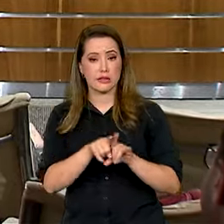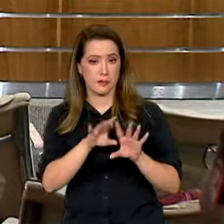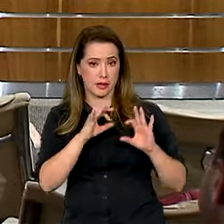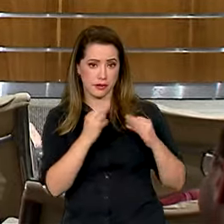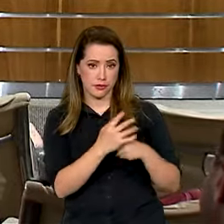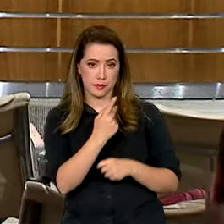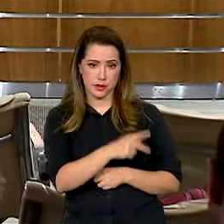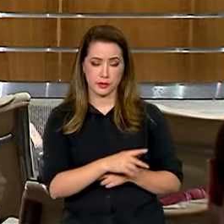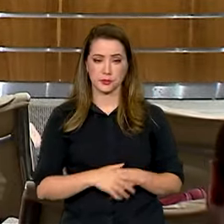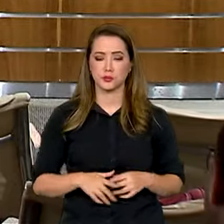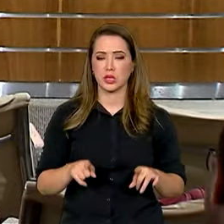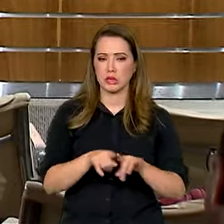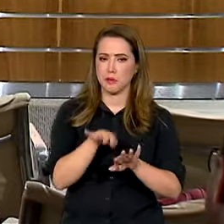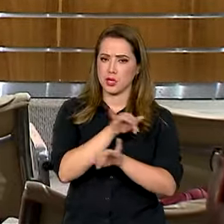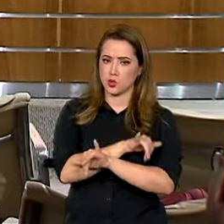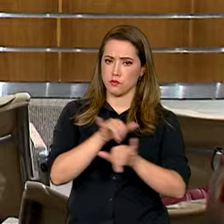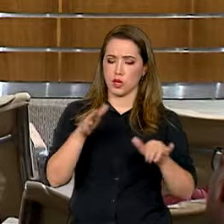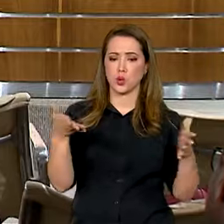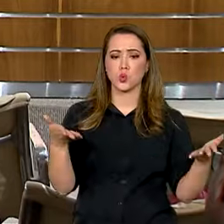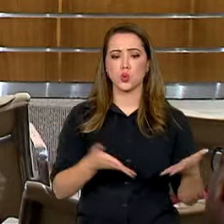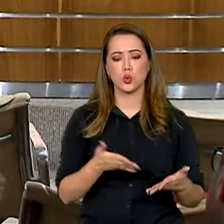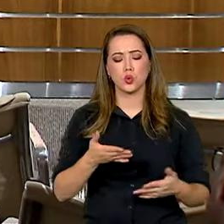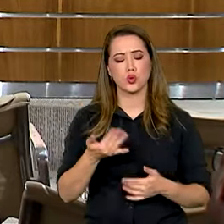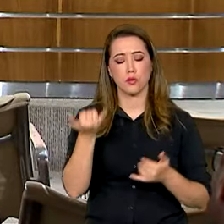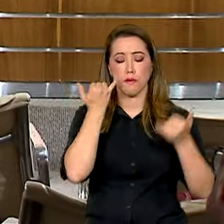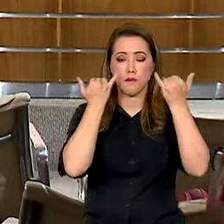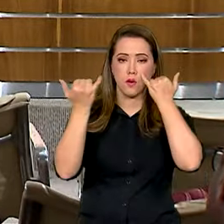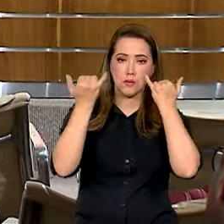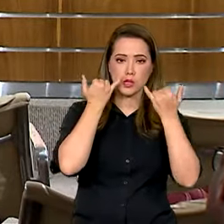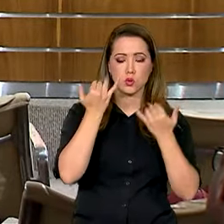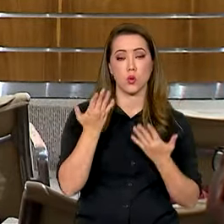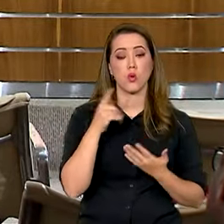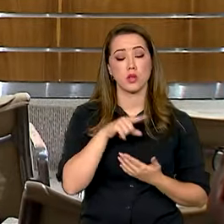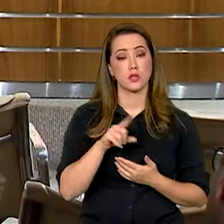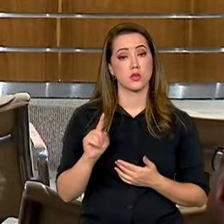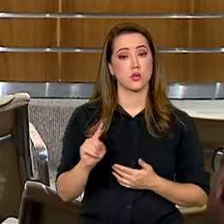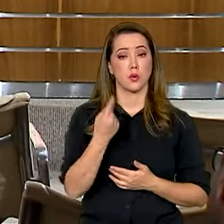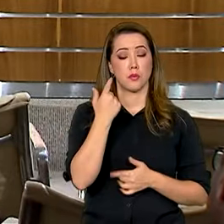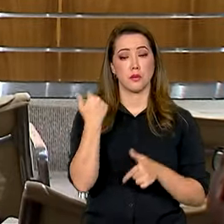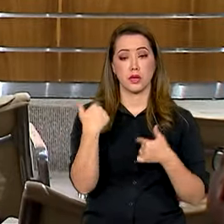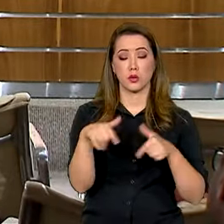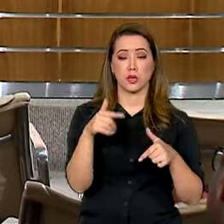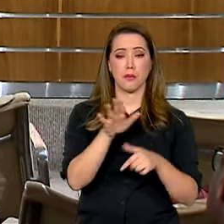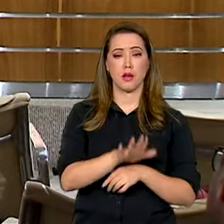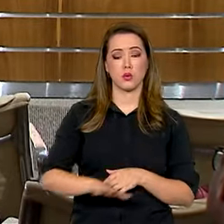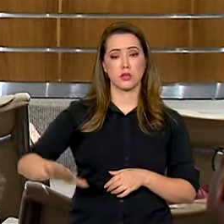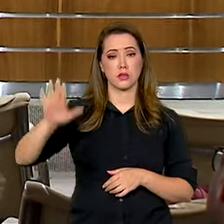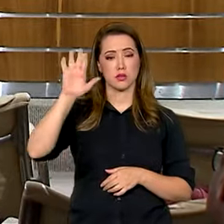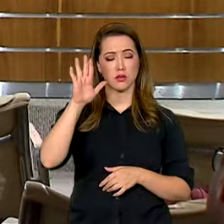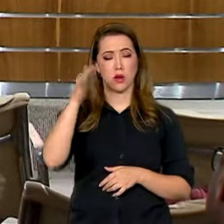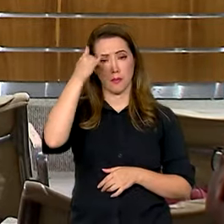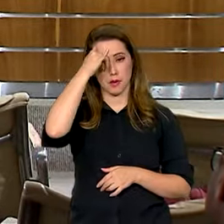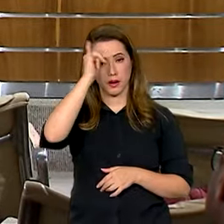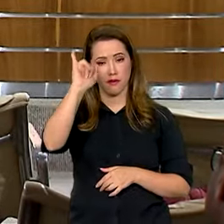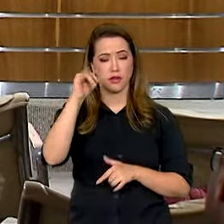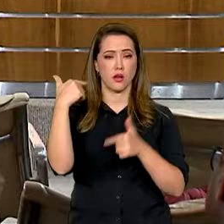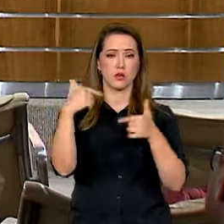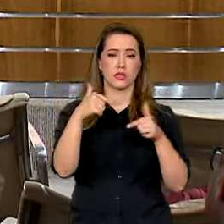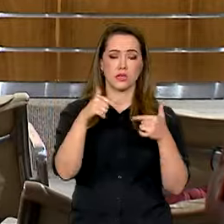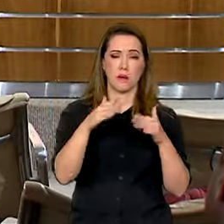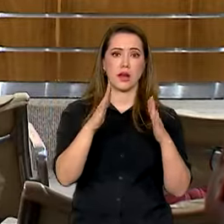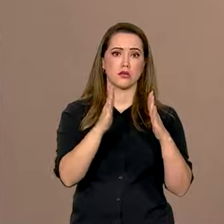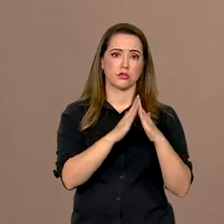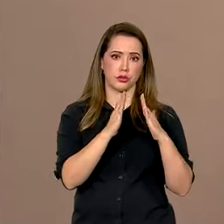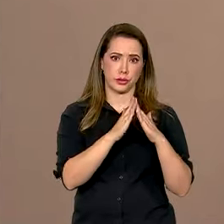Também foram divulgados hoje dados parciais do primeiro operativo nacional de combate ao trabalho infantil